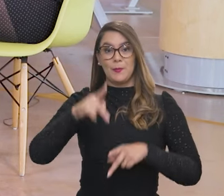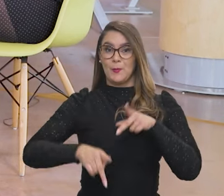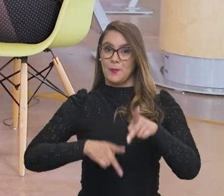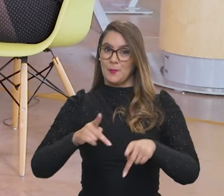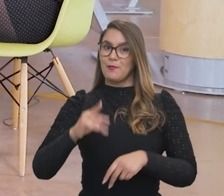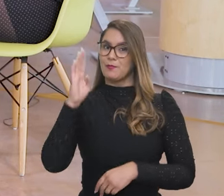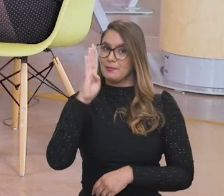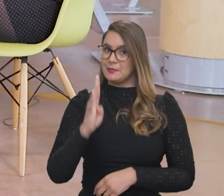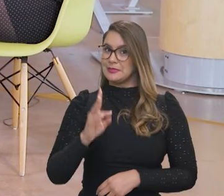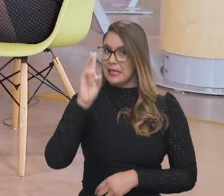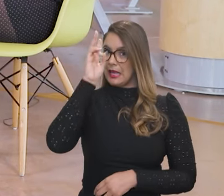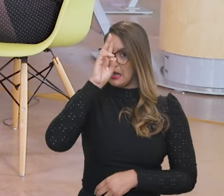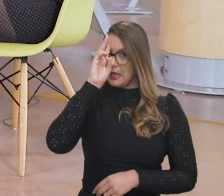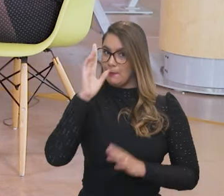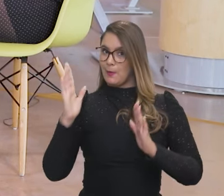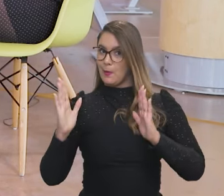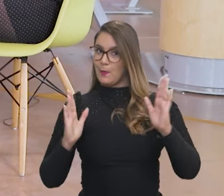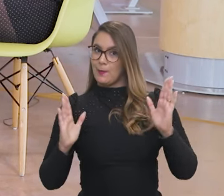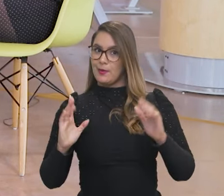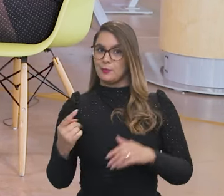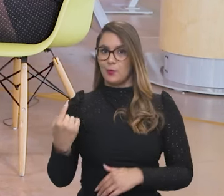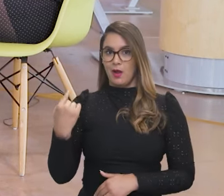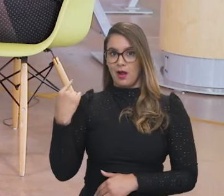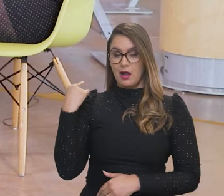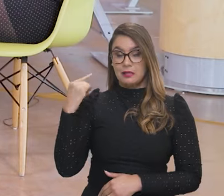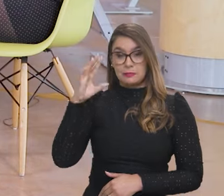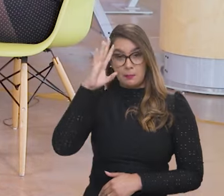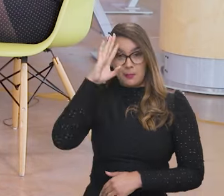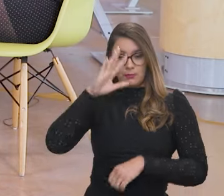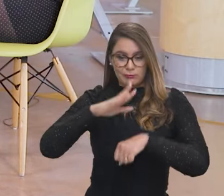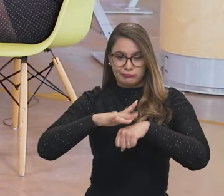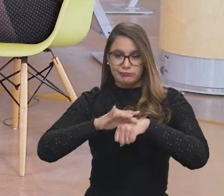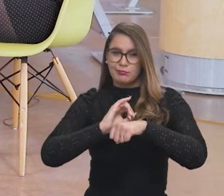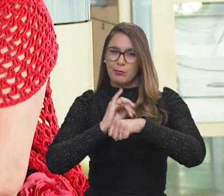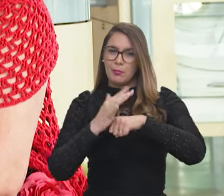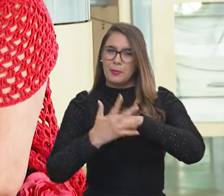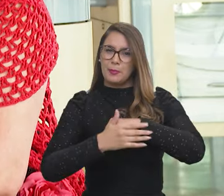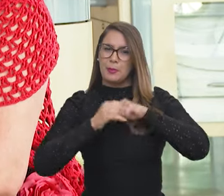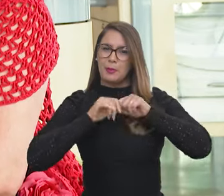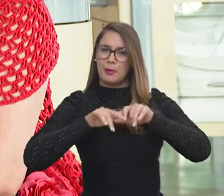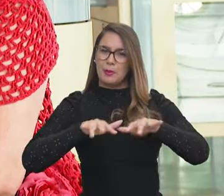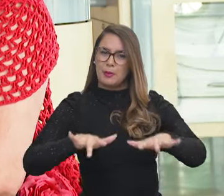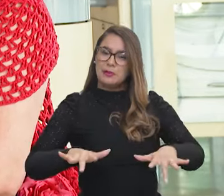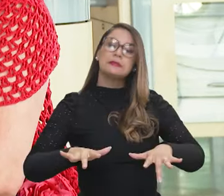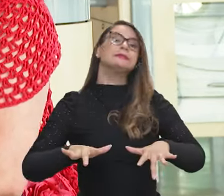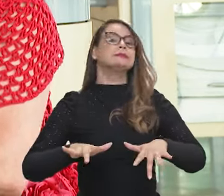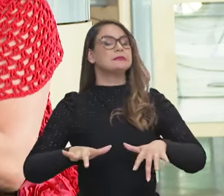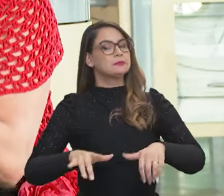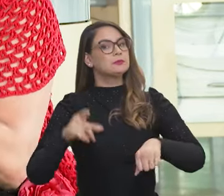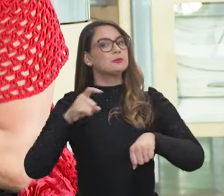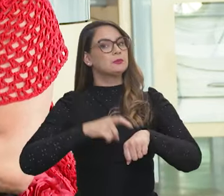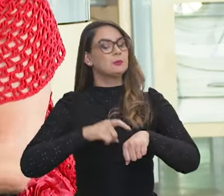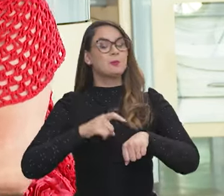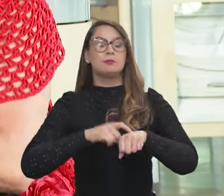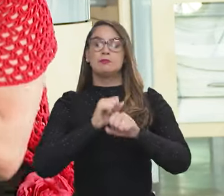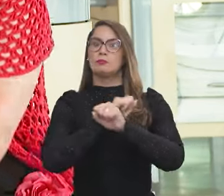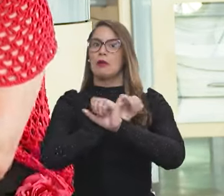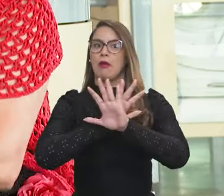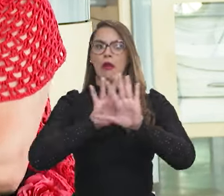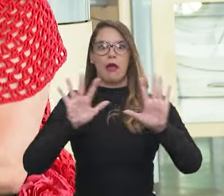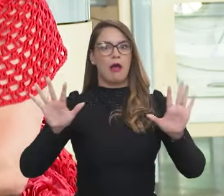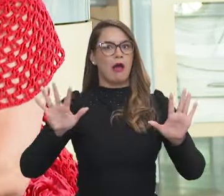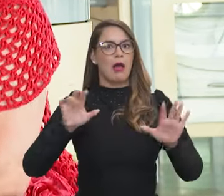povo brasileiro lembra bem esse período anterior, principalmente durante a Covid, que eu acho que foi um momento muito